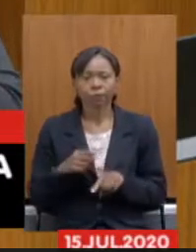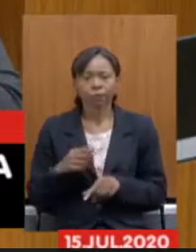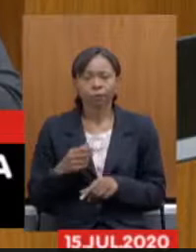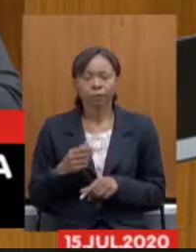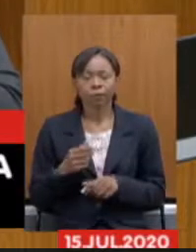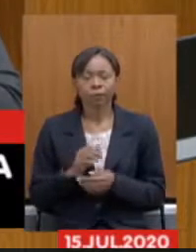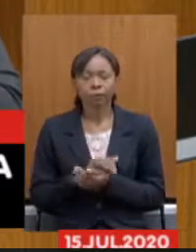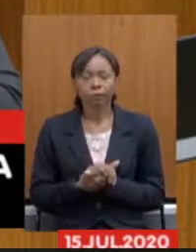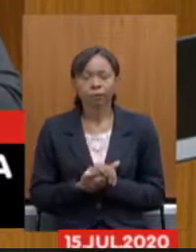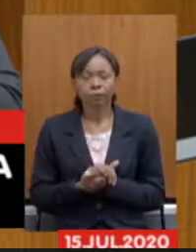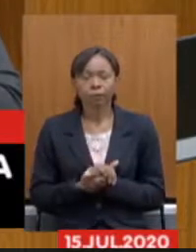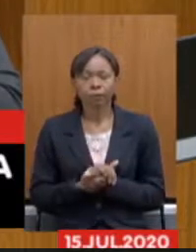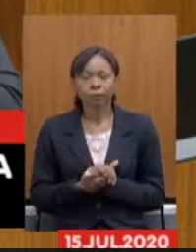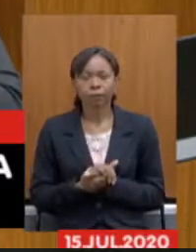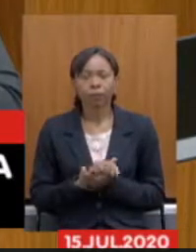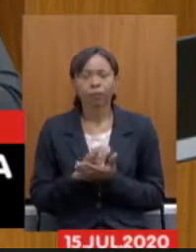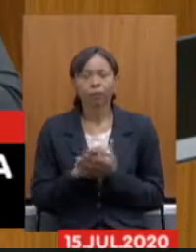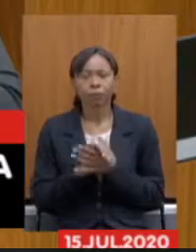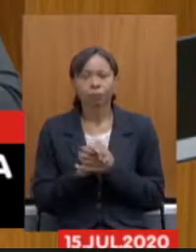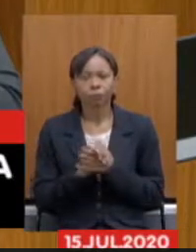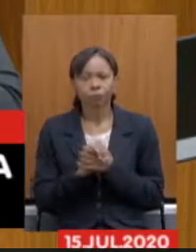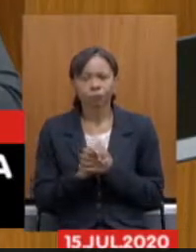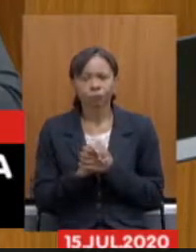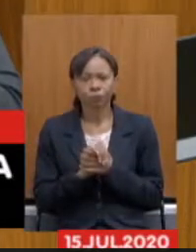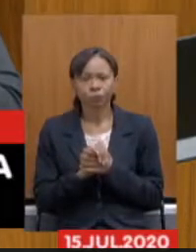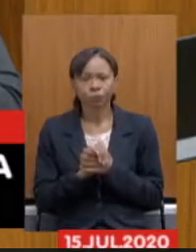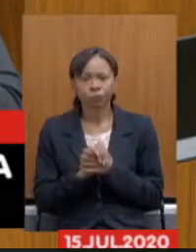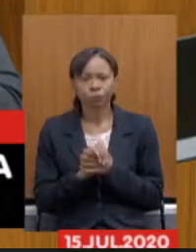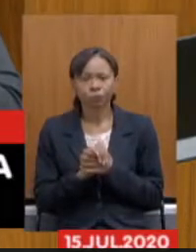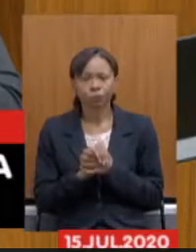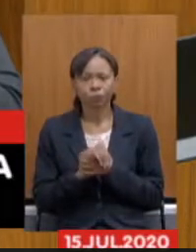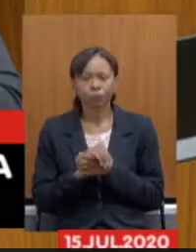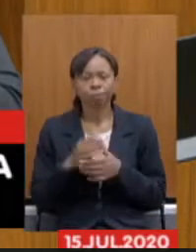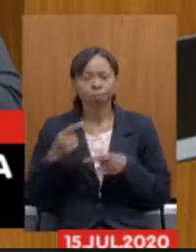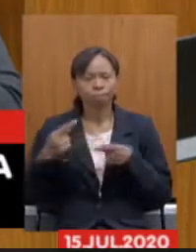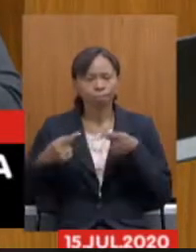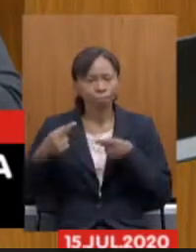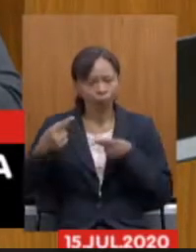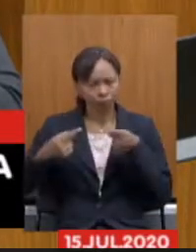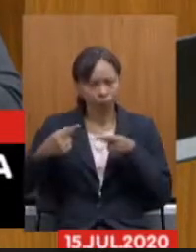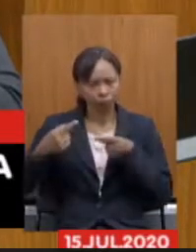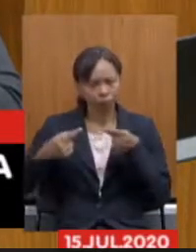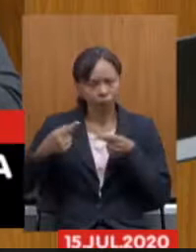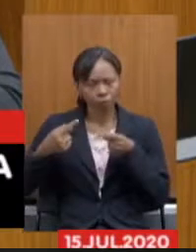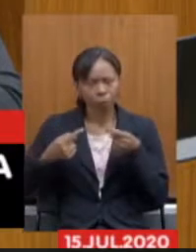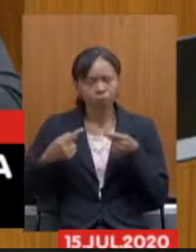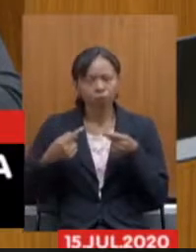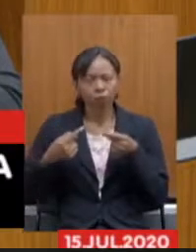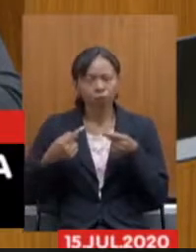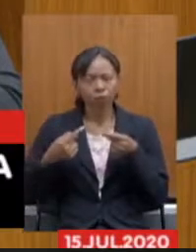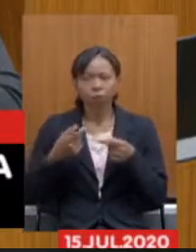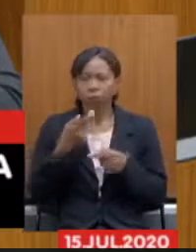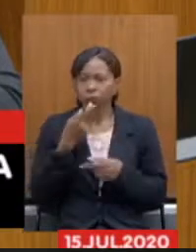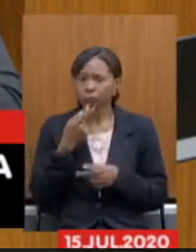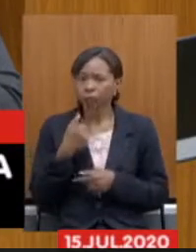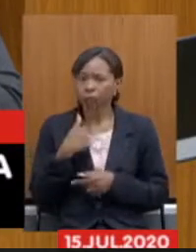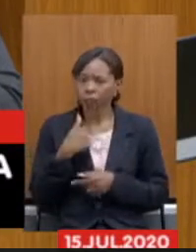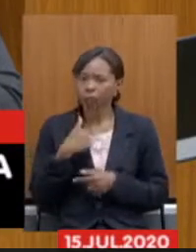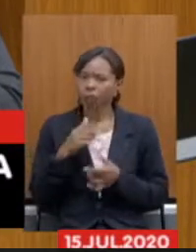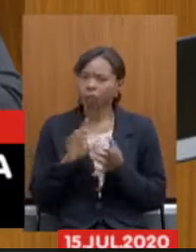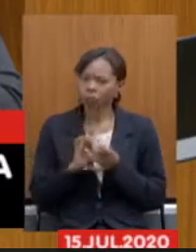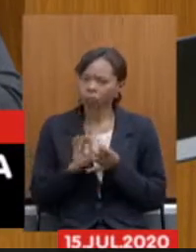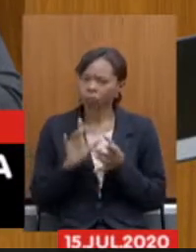quero também parabenizar o debate e dizer que colaboro com todas as